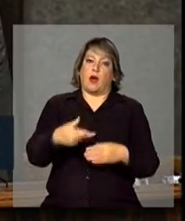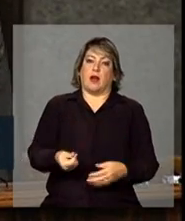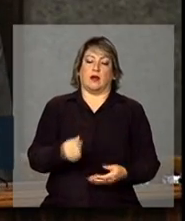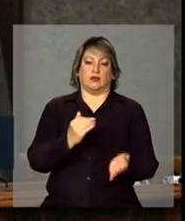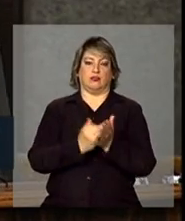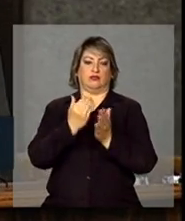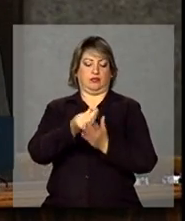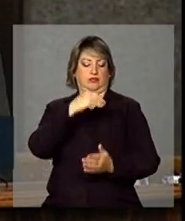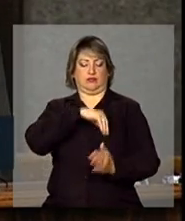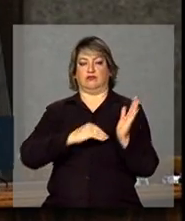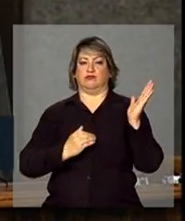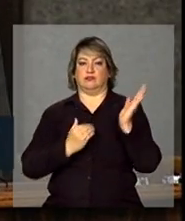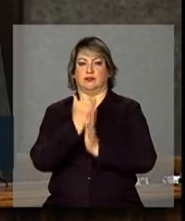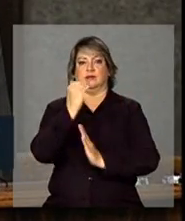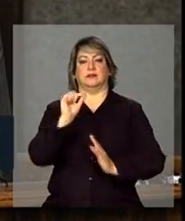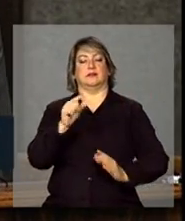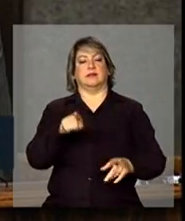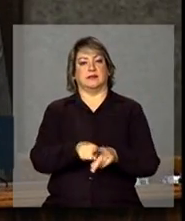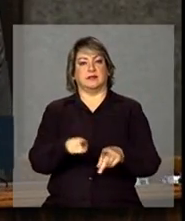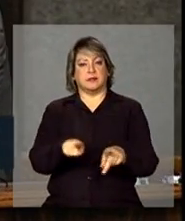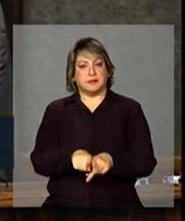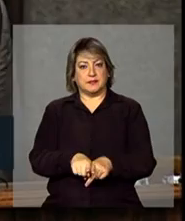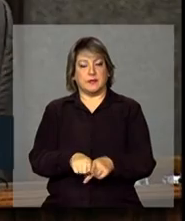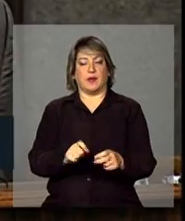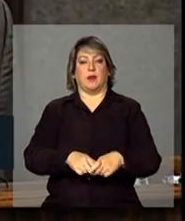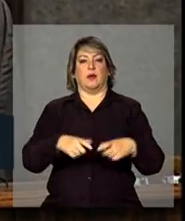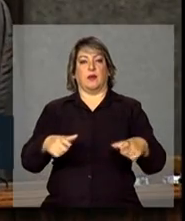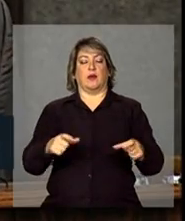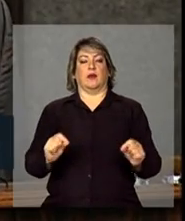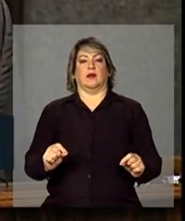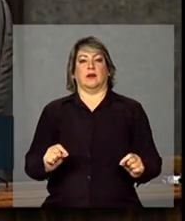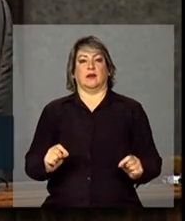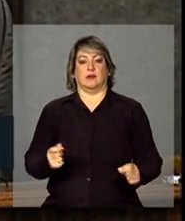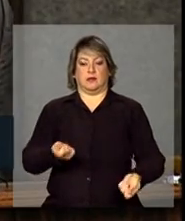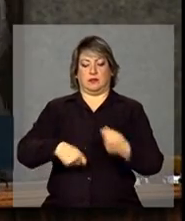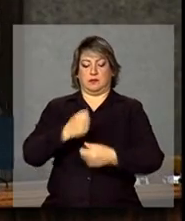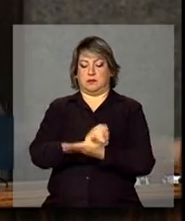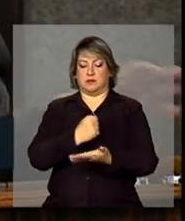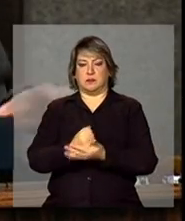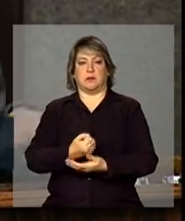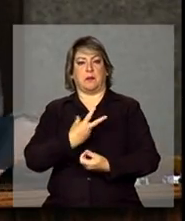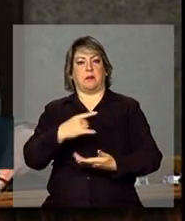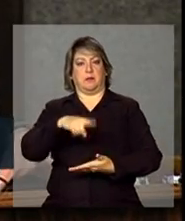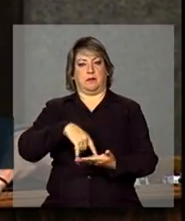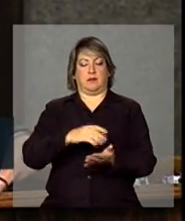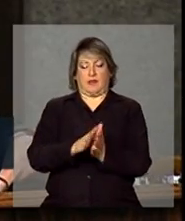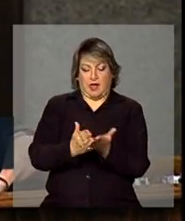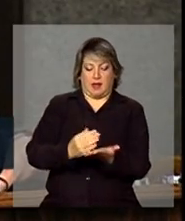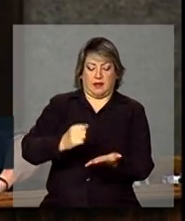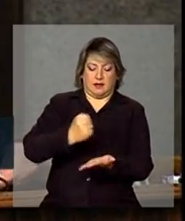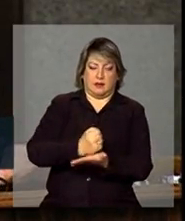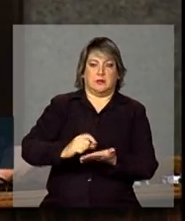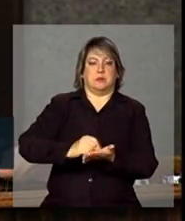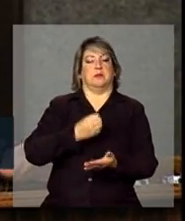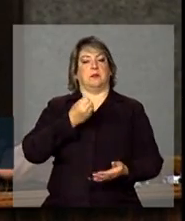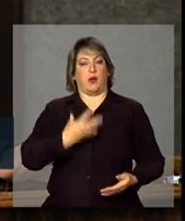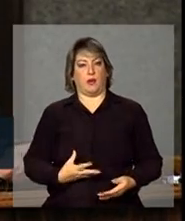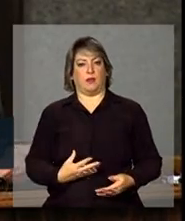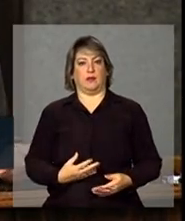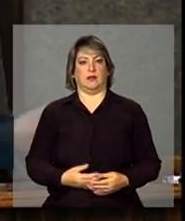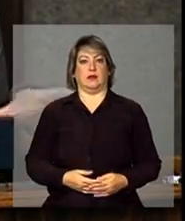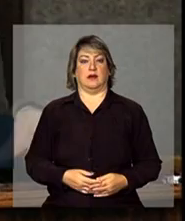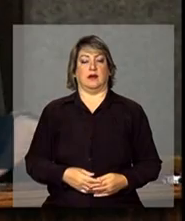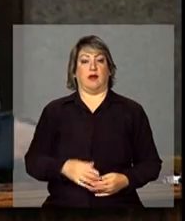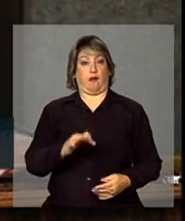remuneração que eles tiveram, graças ao aumento no grau de formalização. O que resta saber, e a gente vai ver daqui